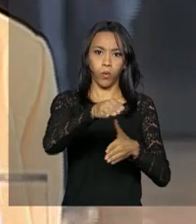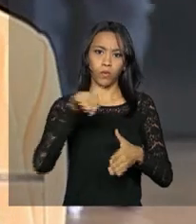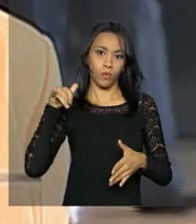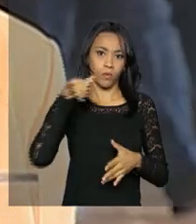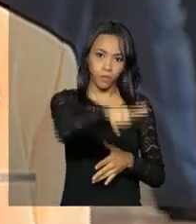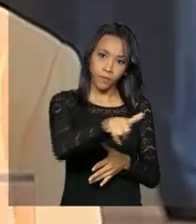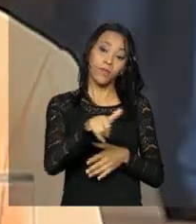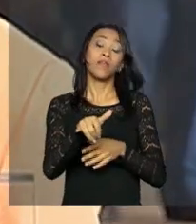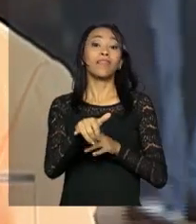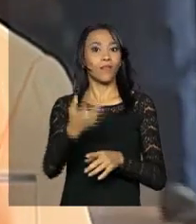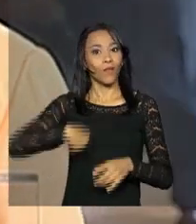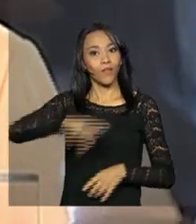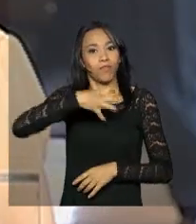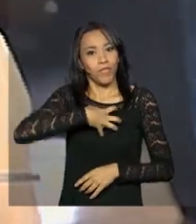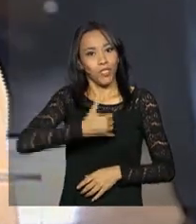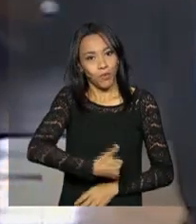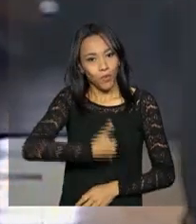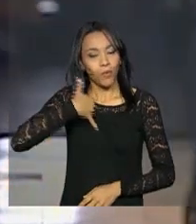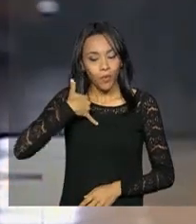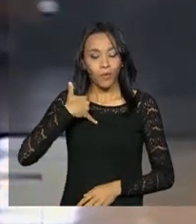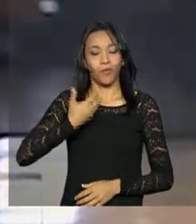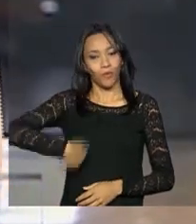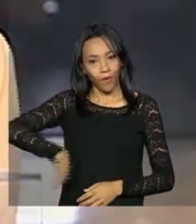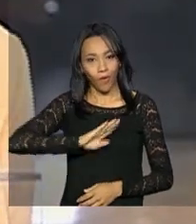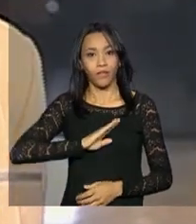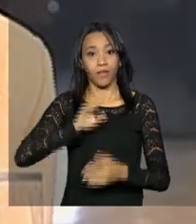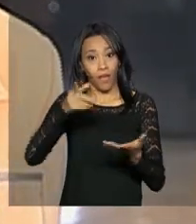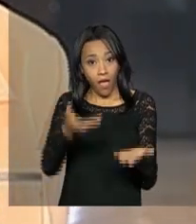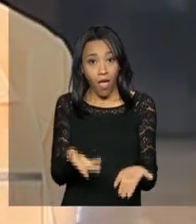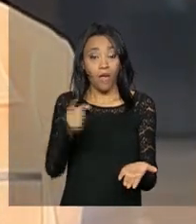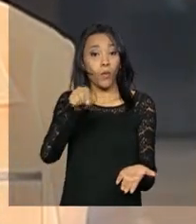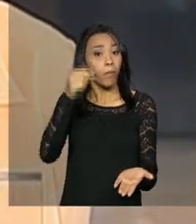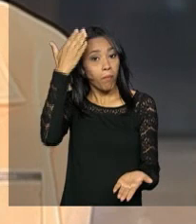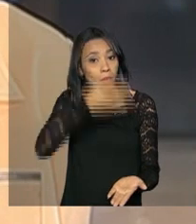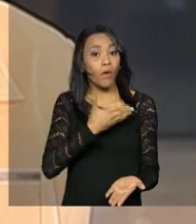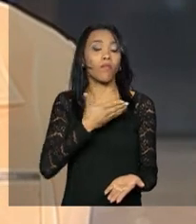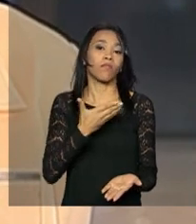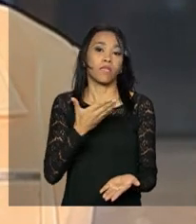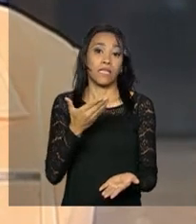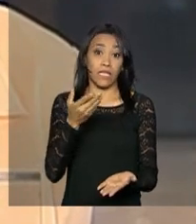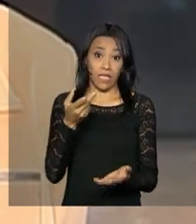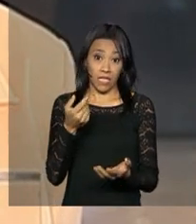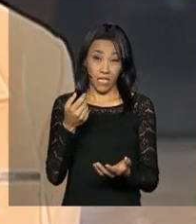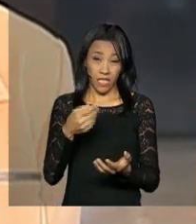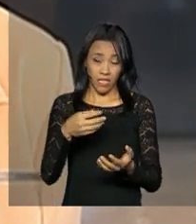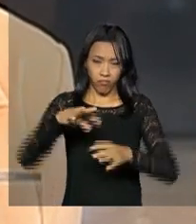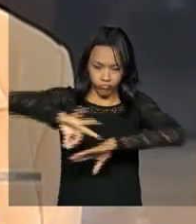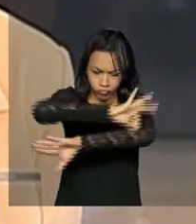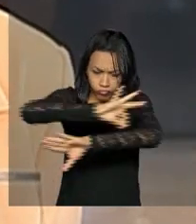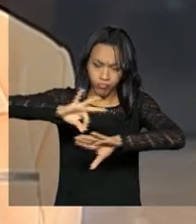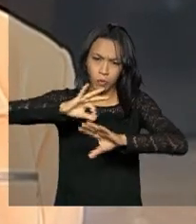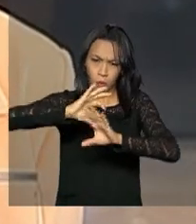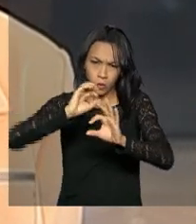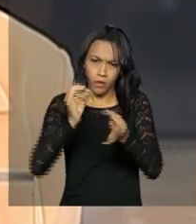nenhuma, algo que deve nos orgulhar. Como brasileiros, é uma prova que a engenharia brasileira e as